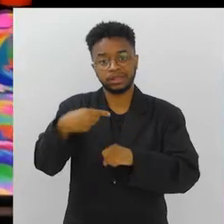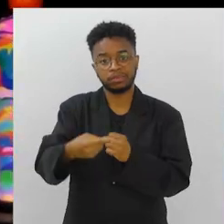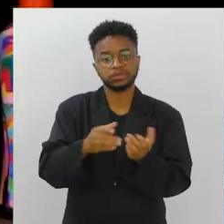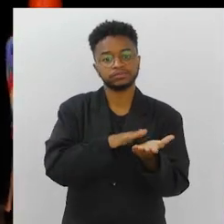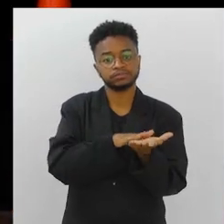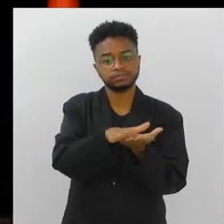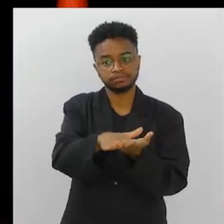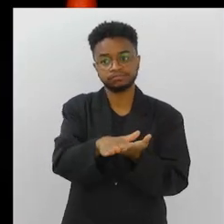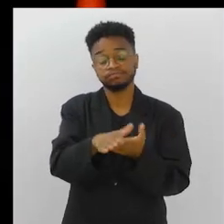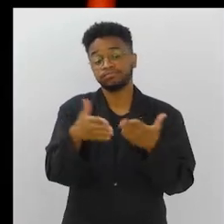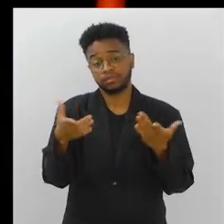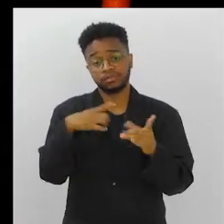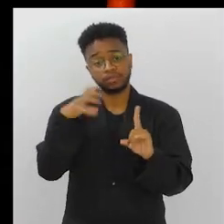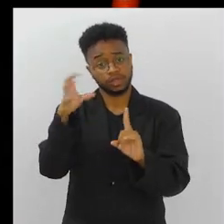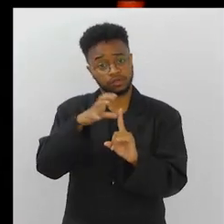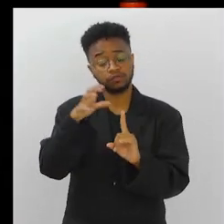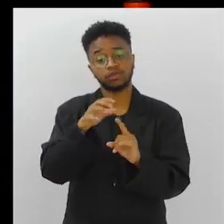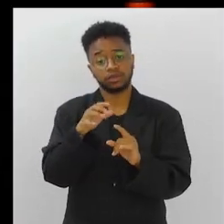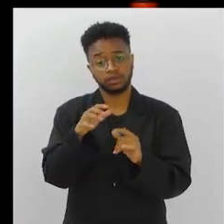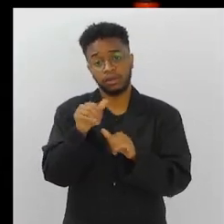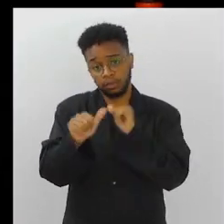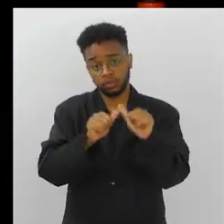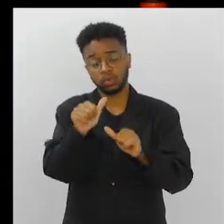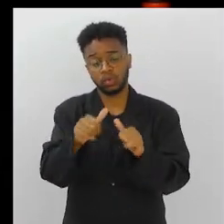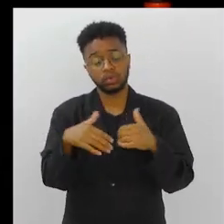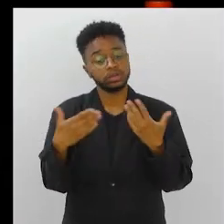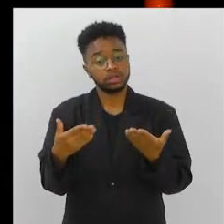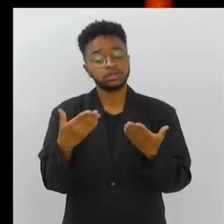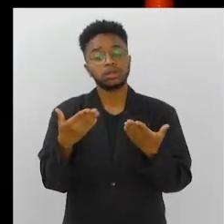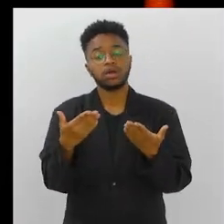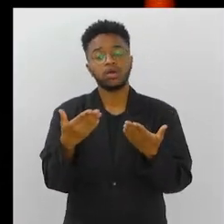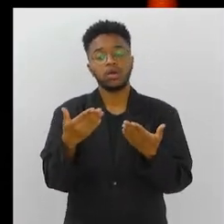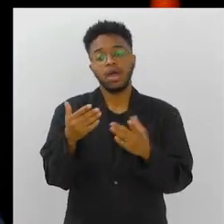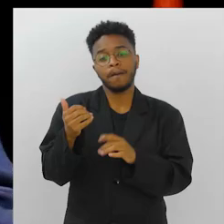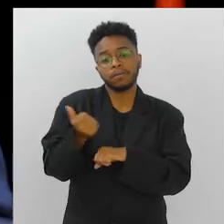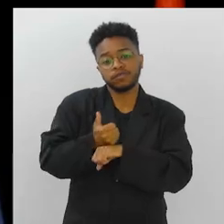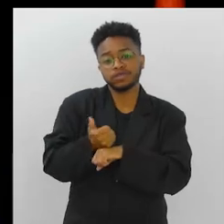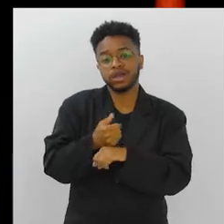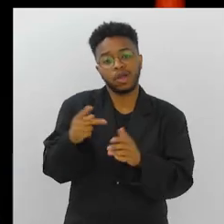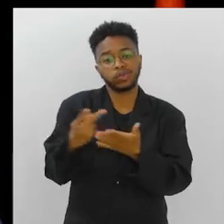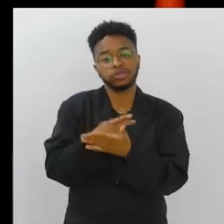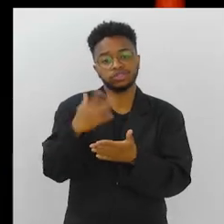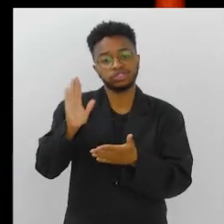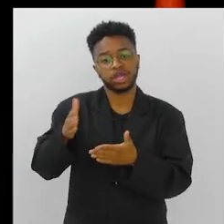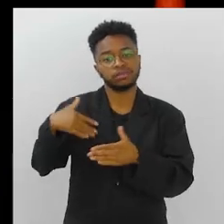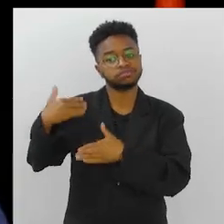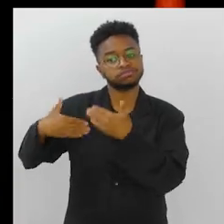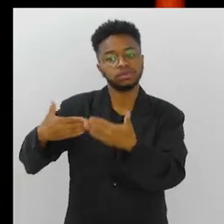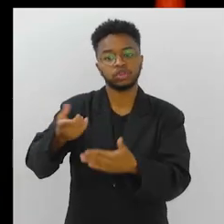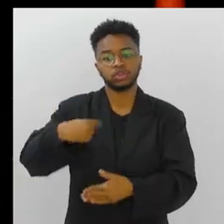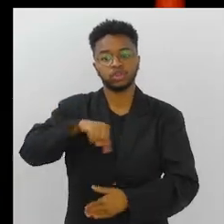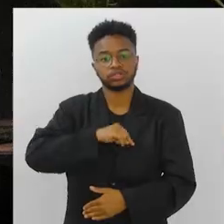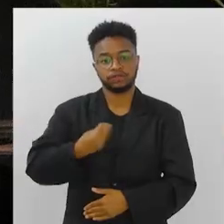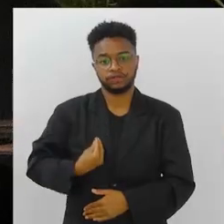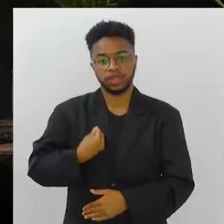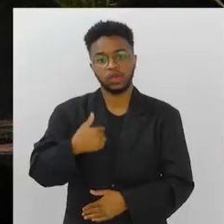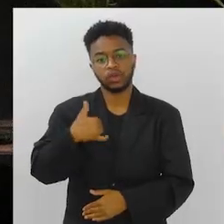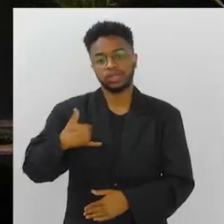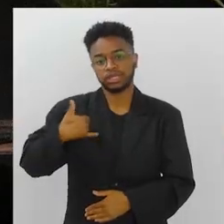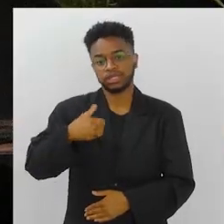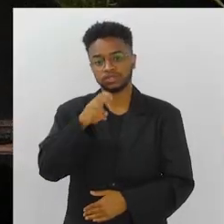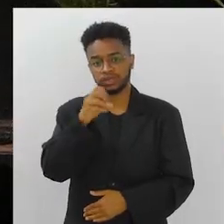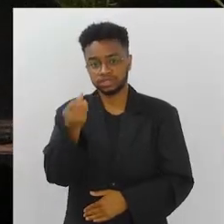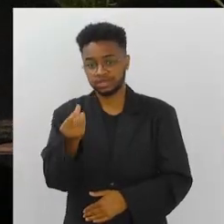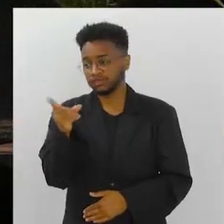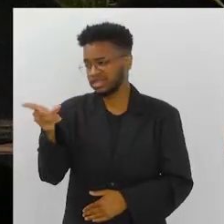A loja que revelava. Foram totalmente impactadas. Então, esse impacto das profissões já aconteceu ao longo da nossa vida aqui. Viu aqui com meus